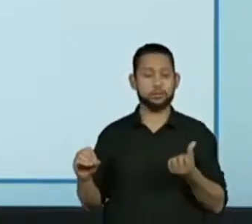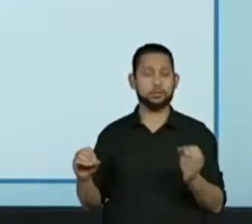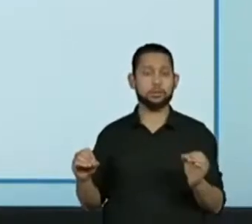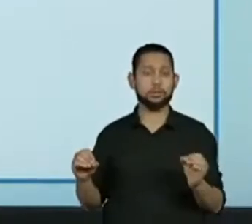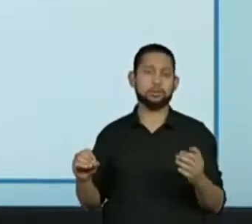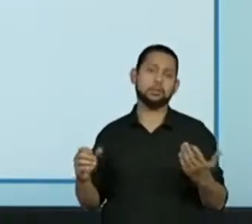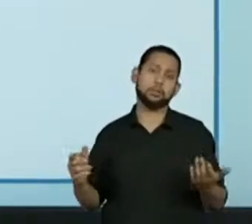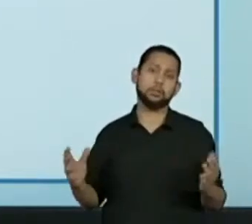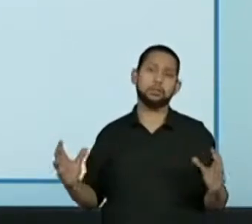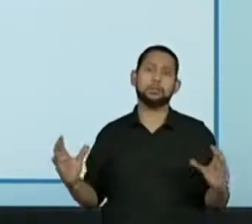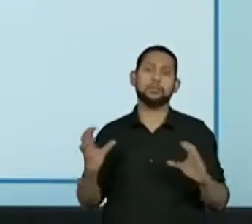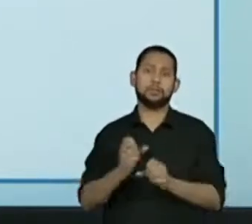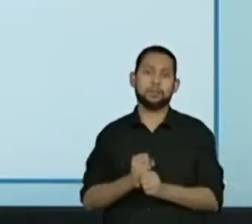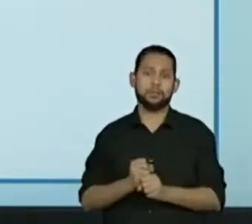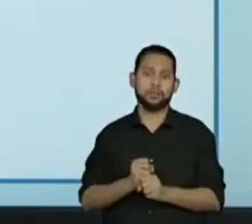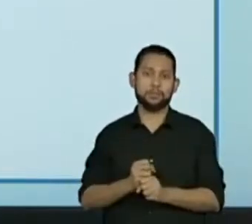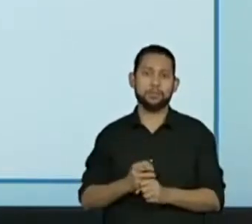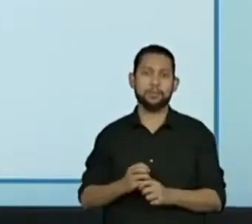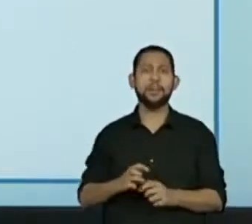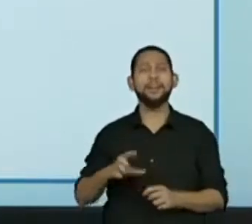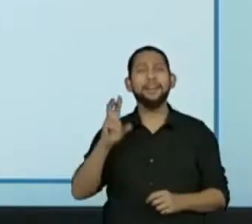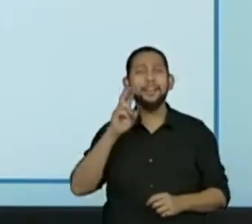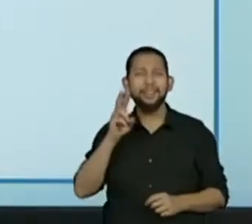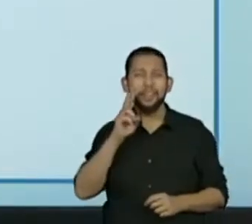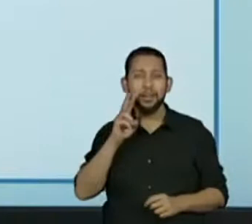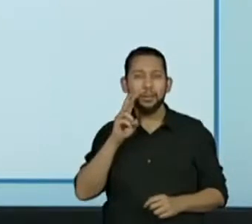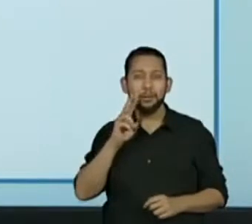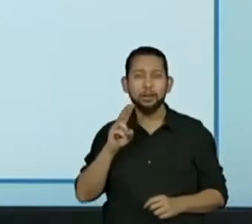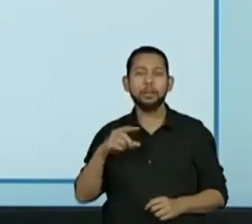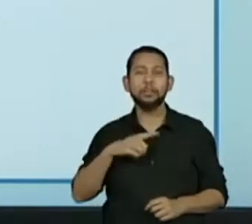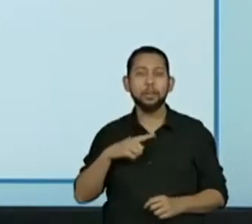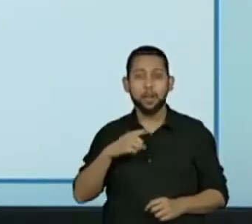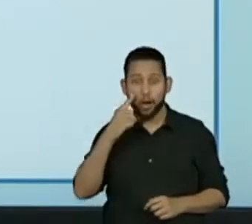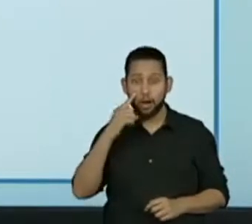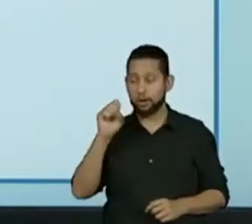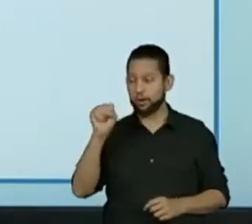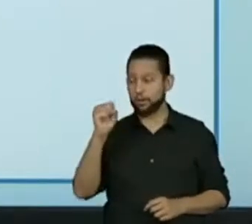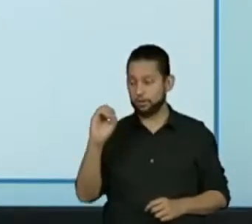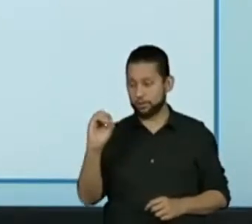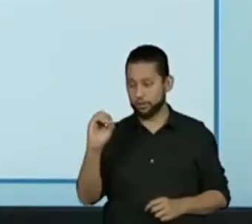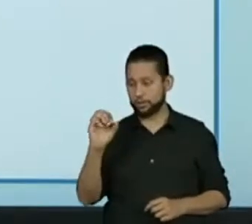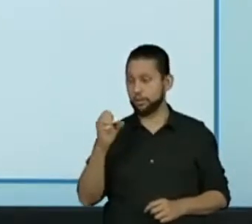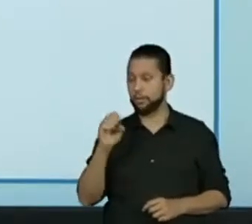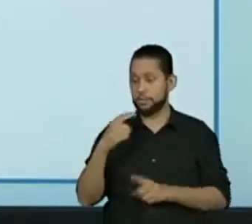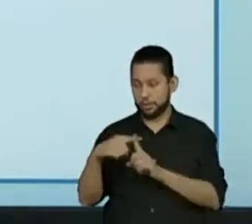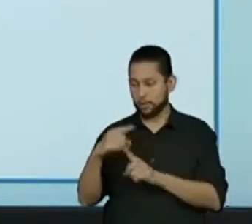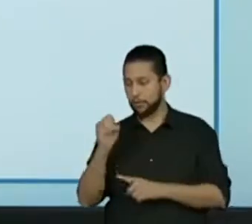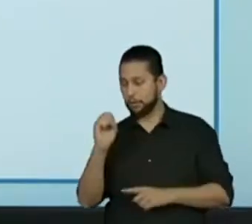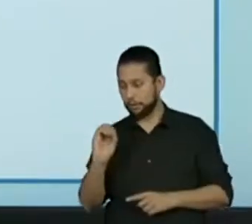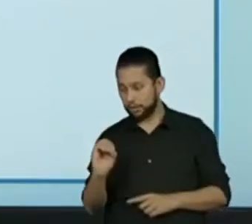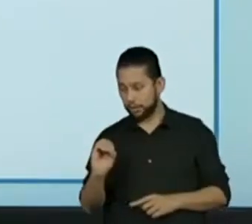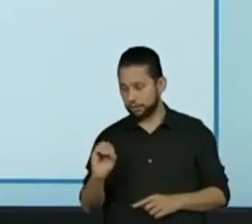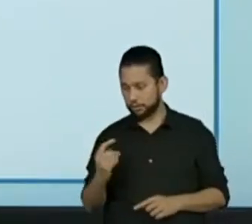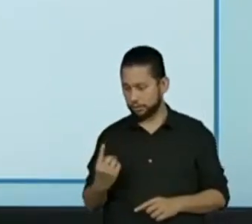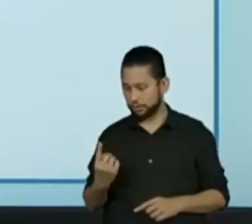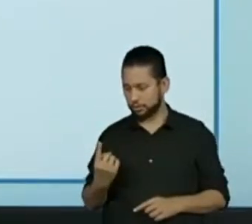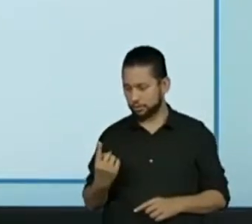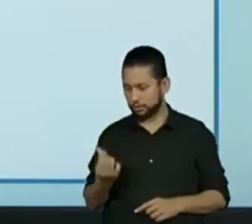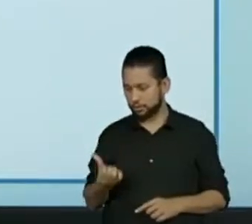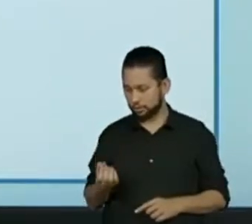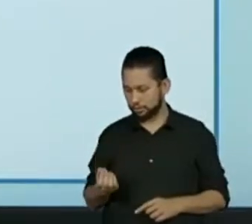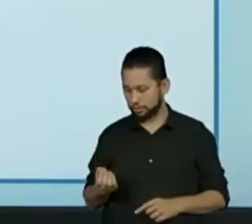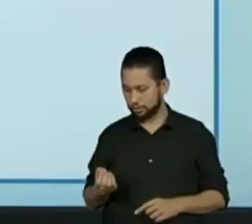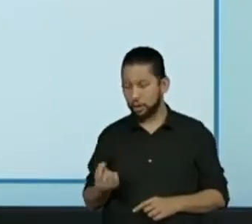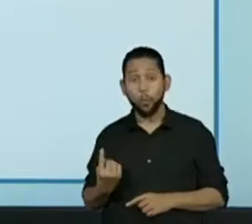a gente sobe o número para a casa da dezena ou da centena. E aqui, no